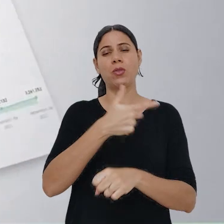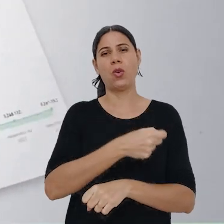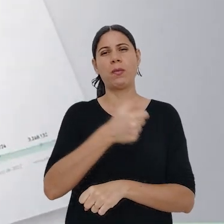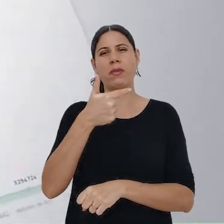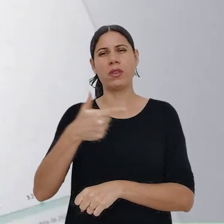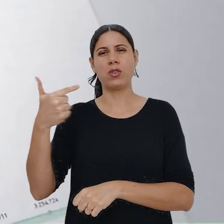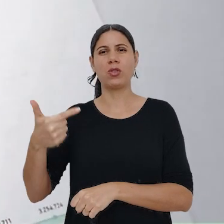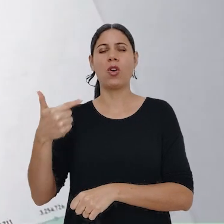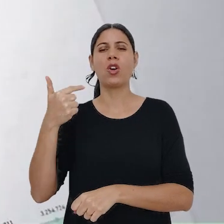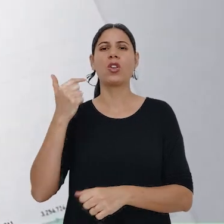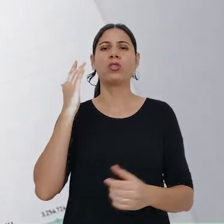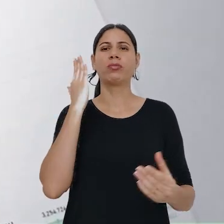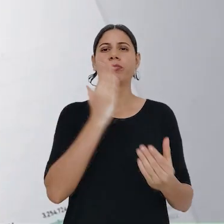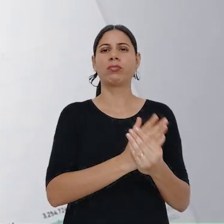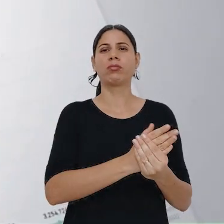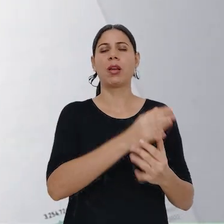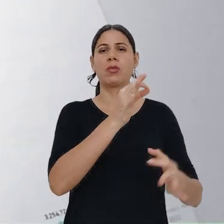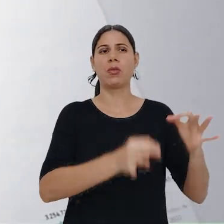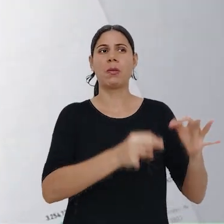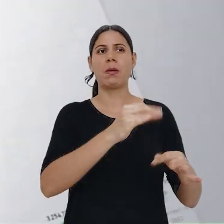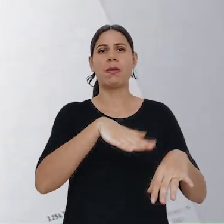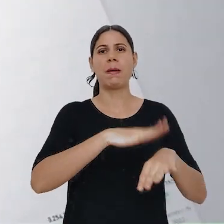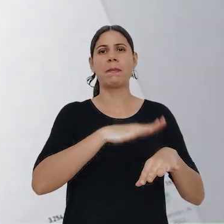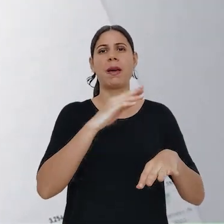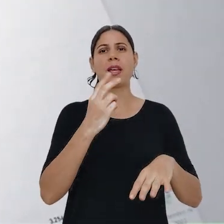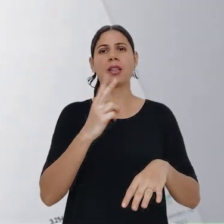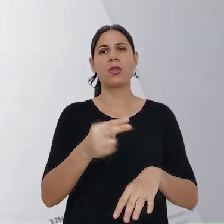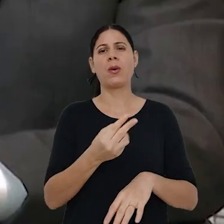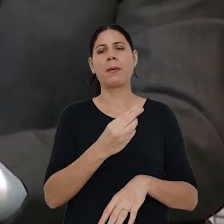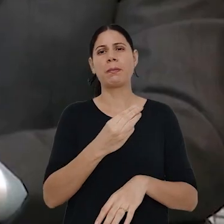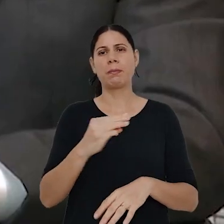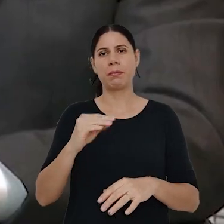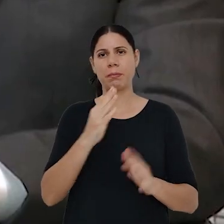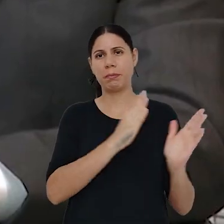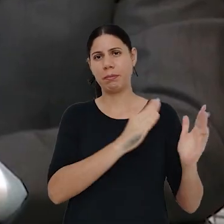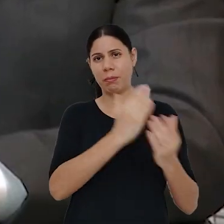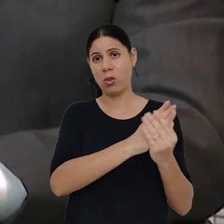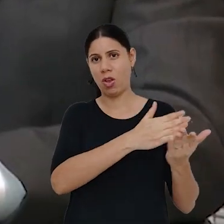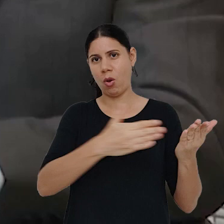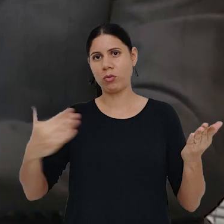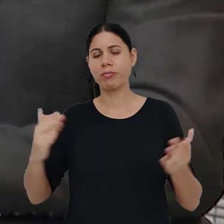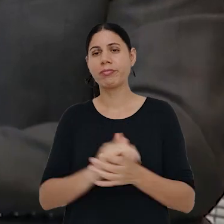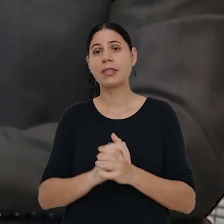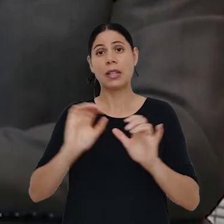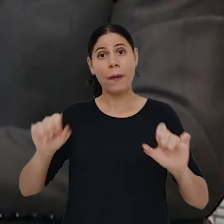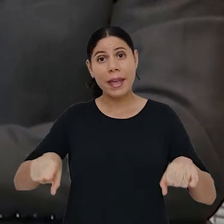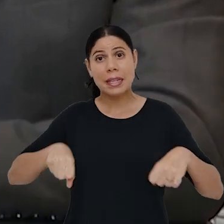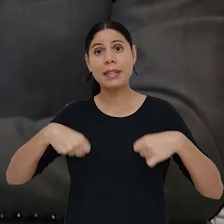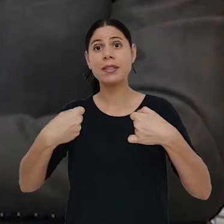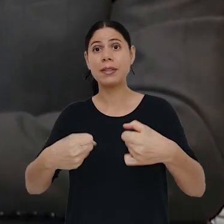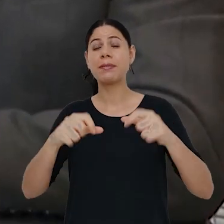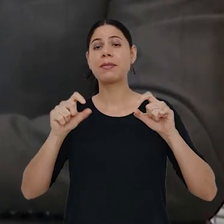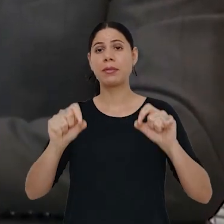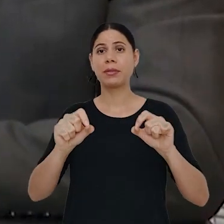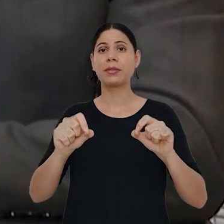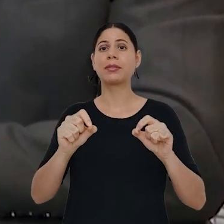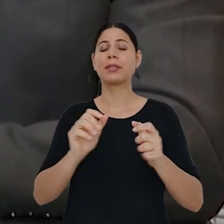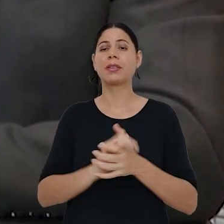julgou mais de 1 milhão e 200 mil processos. O esforço do Tribunal vai ser,